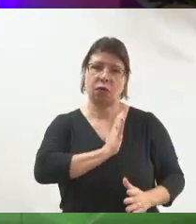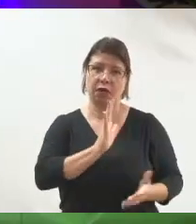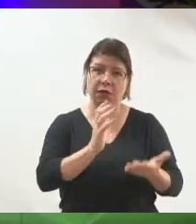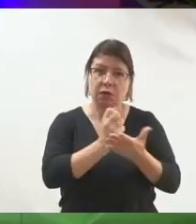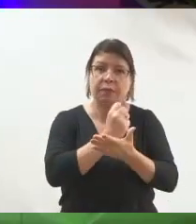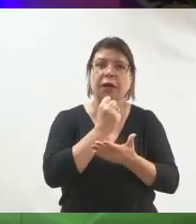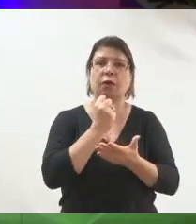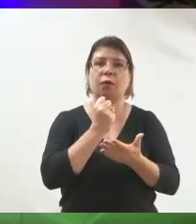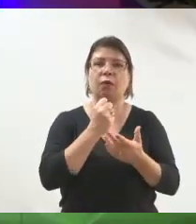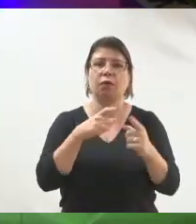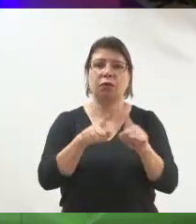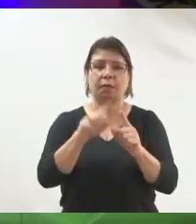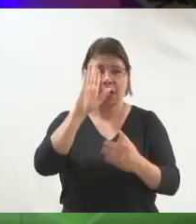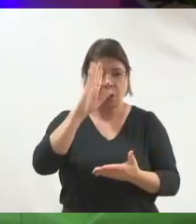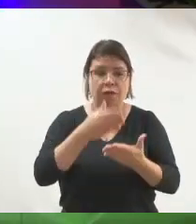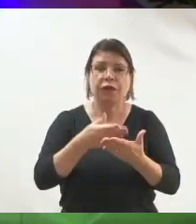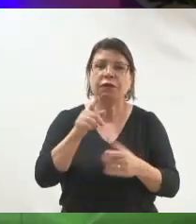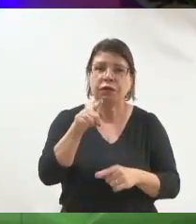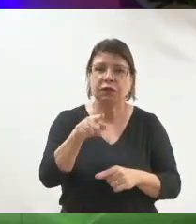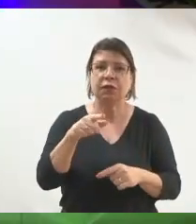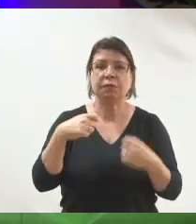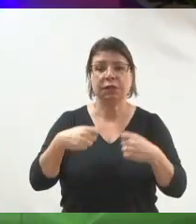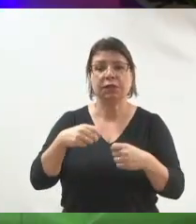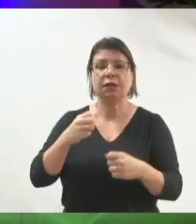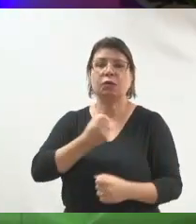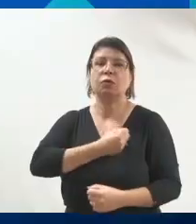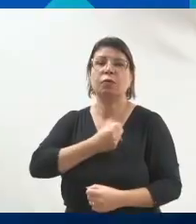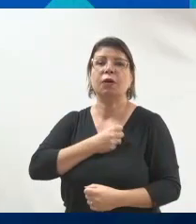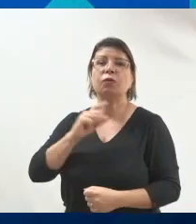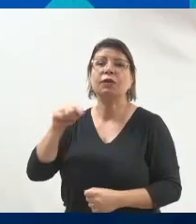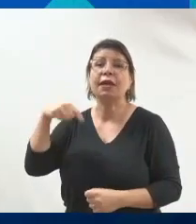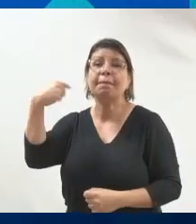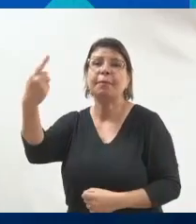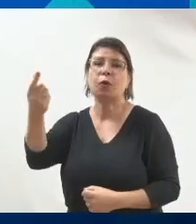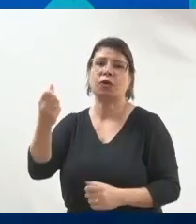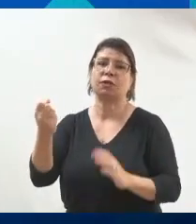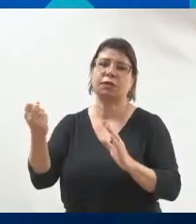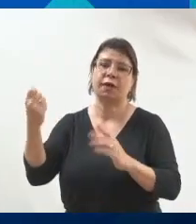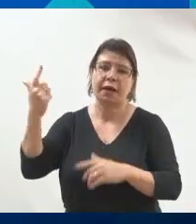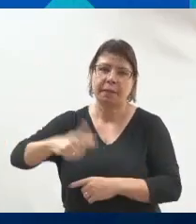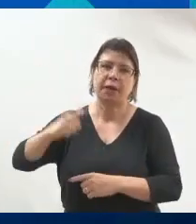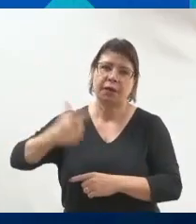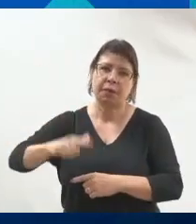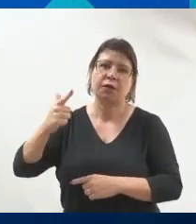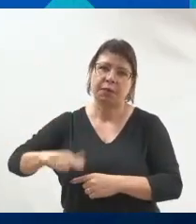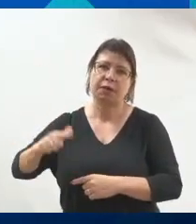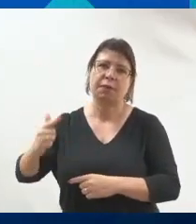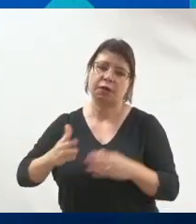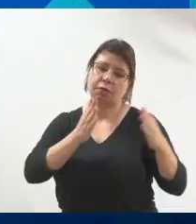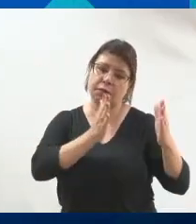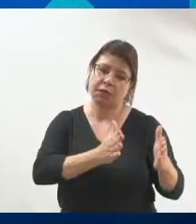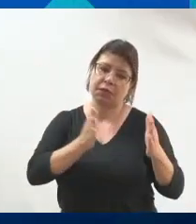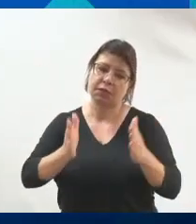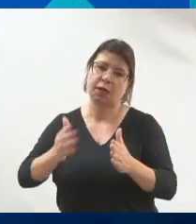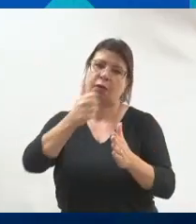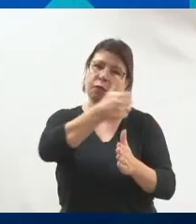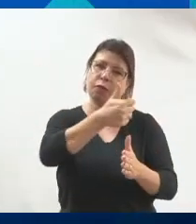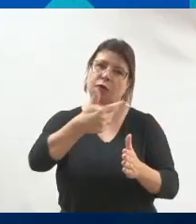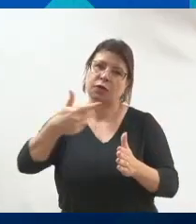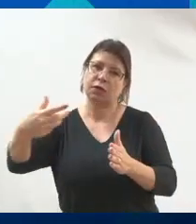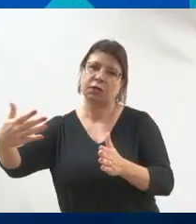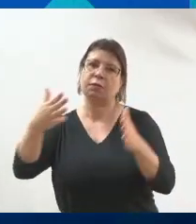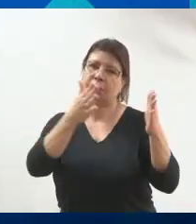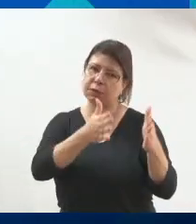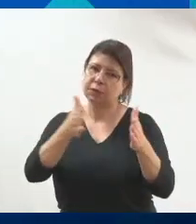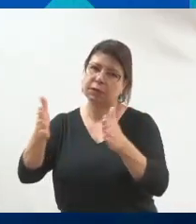tendo aí, os insights que vocês estão tendo durante a palestra para vocês colocarem essas etapas em prática na campanha de